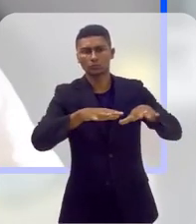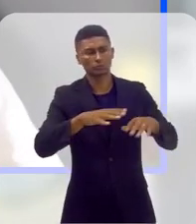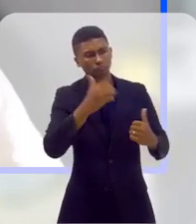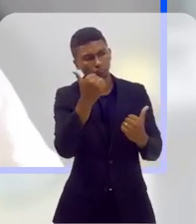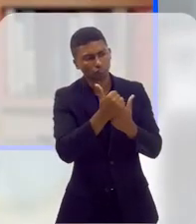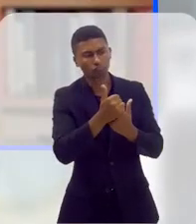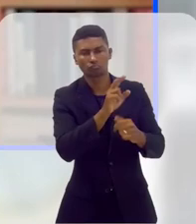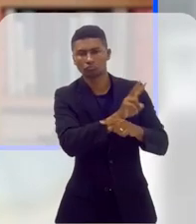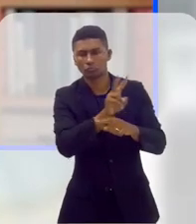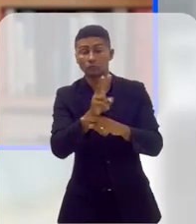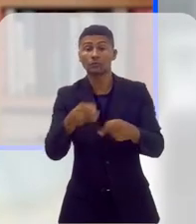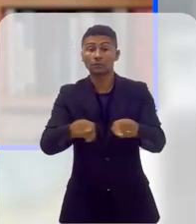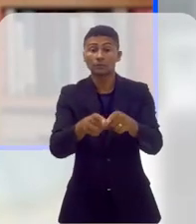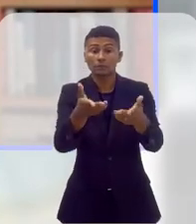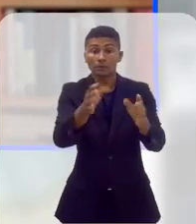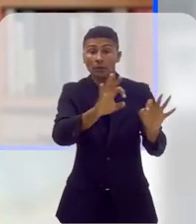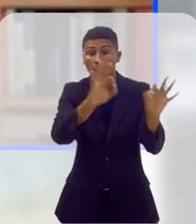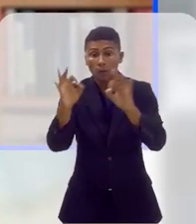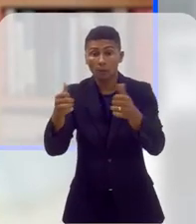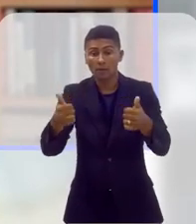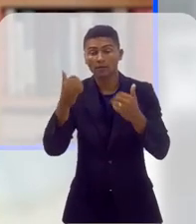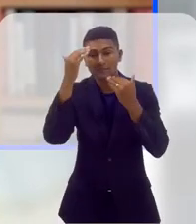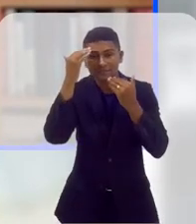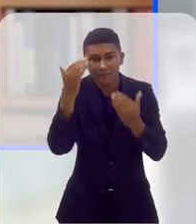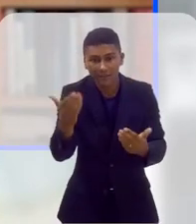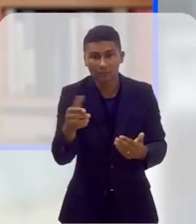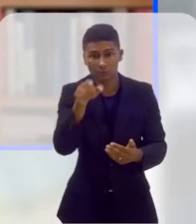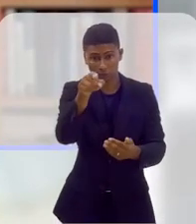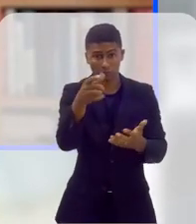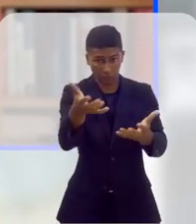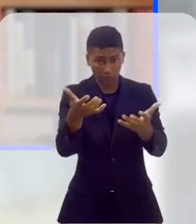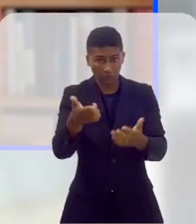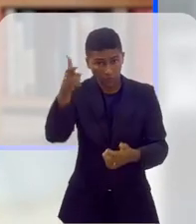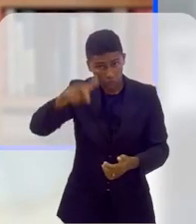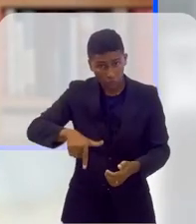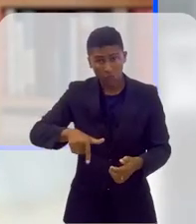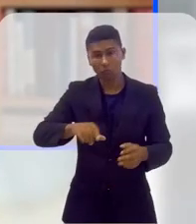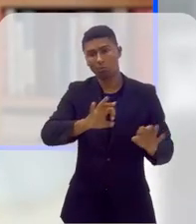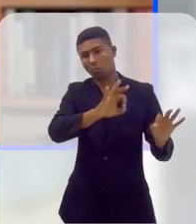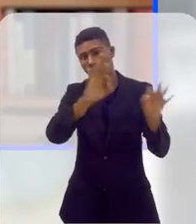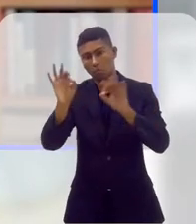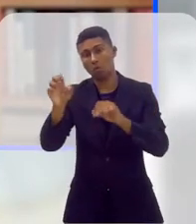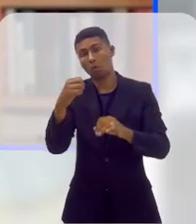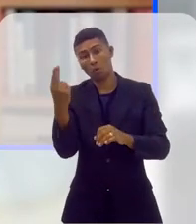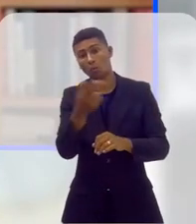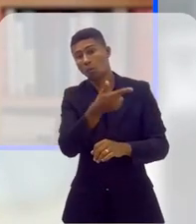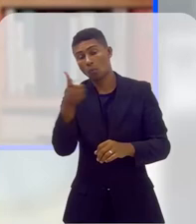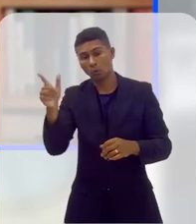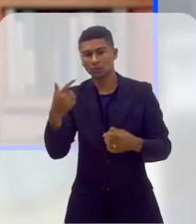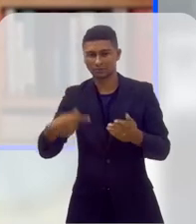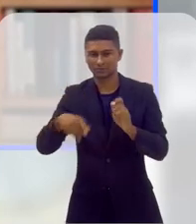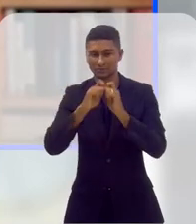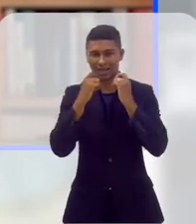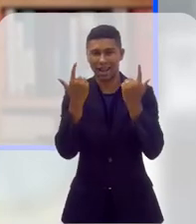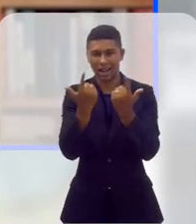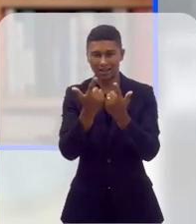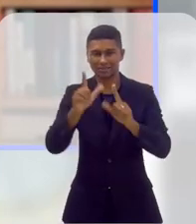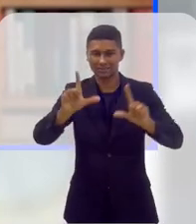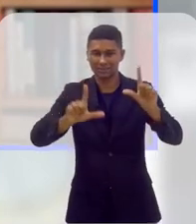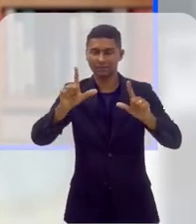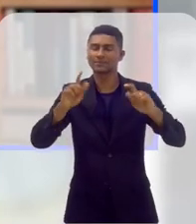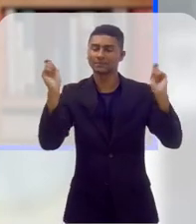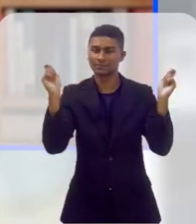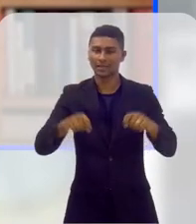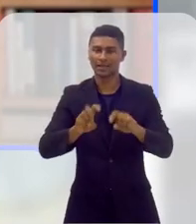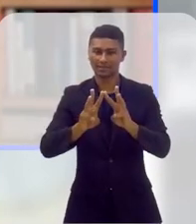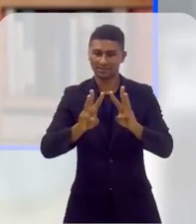agradeço muito também a você que nos acompanhou até aqui. Se quiser rever este ou outro programa da TV Alerje, você pode